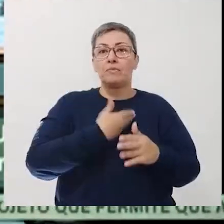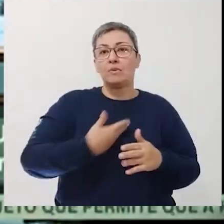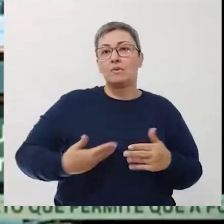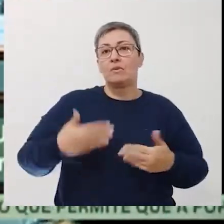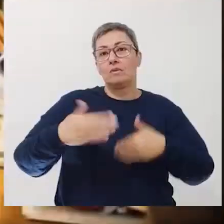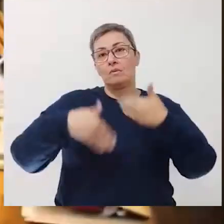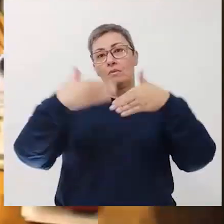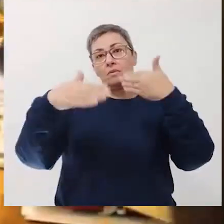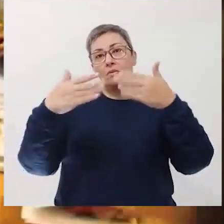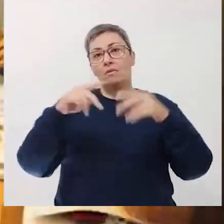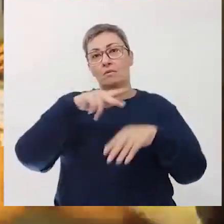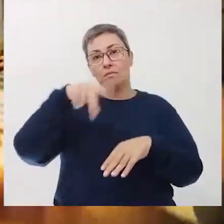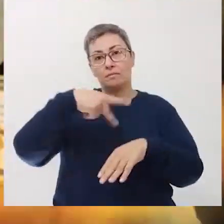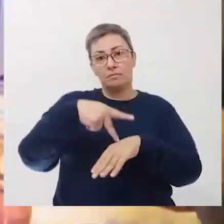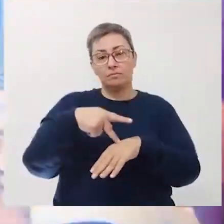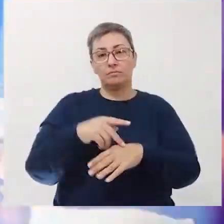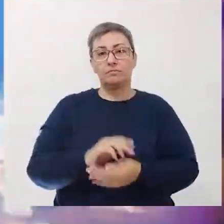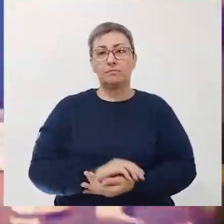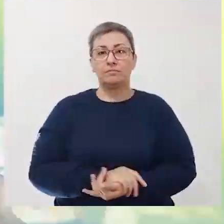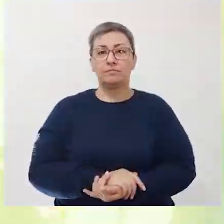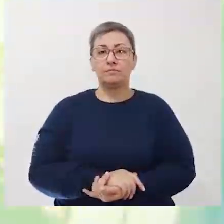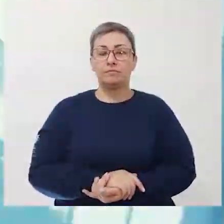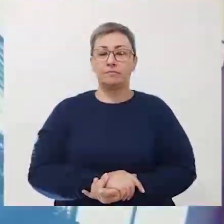públicas para o desenvolvimento do país.